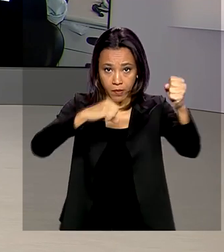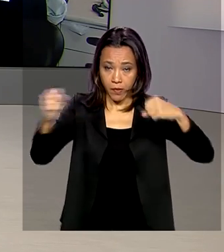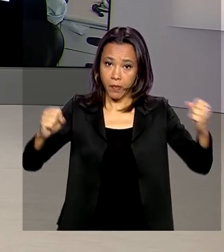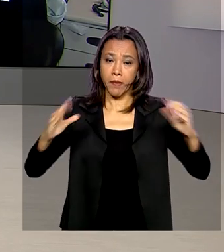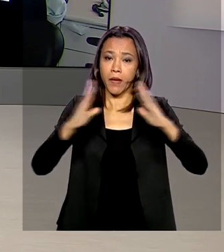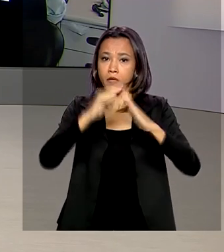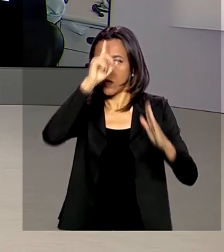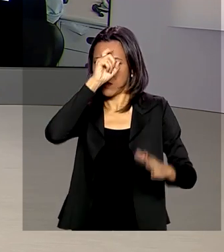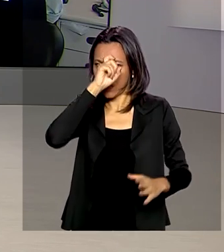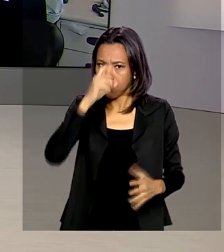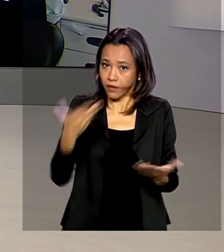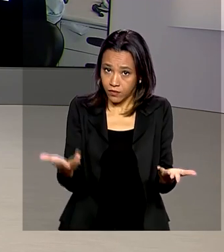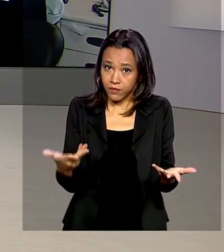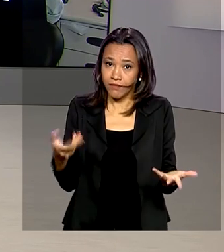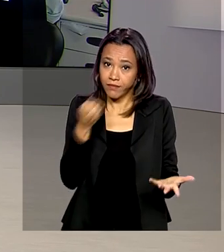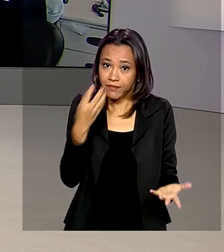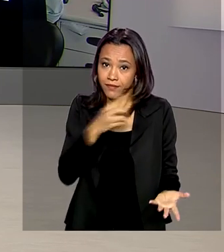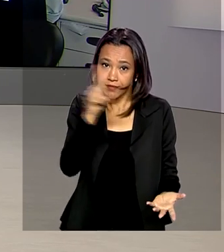Bom dia.